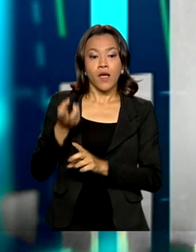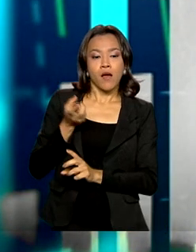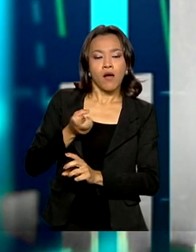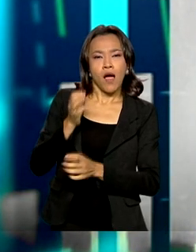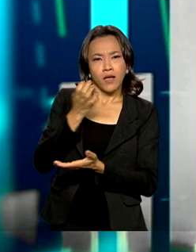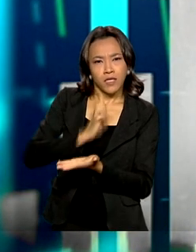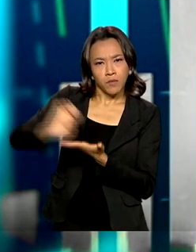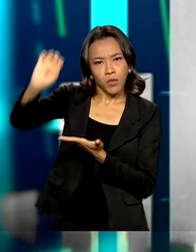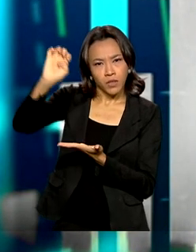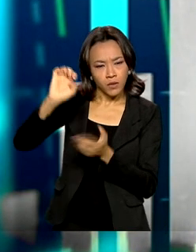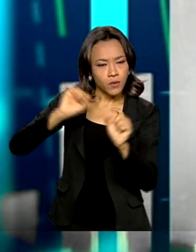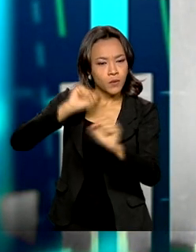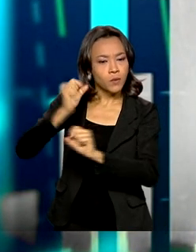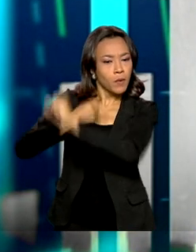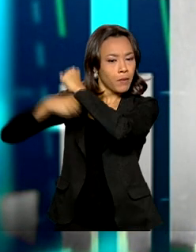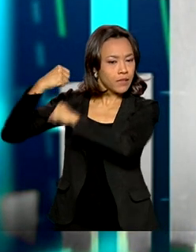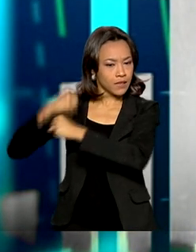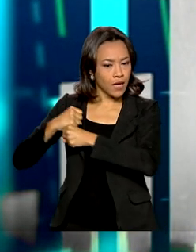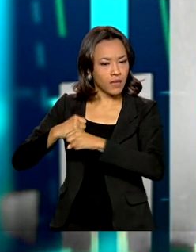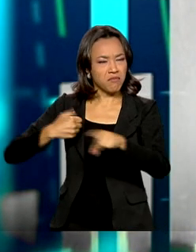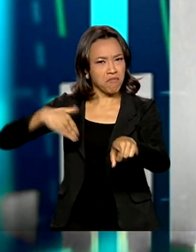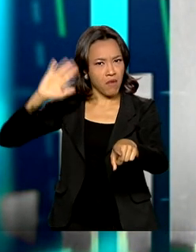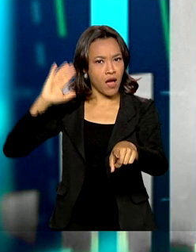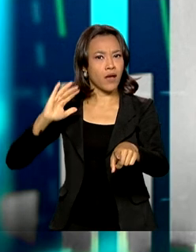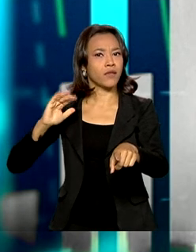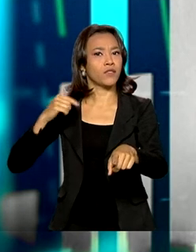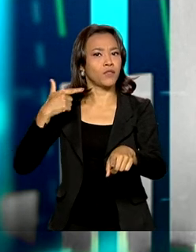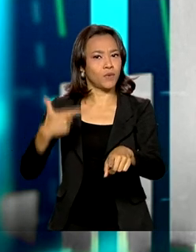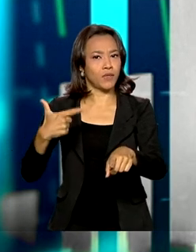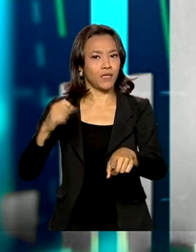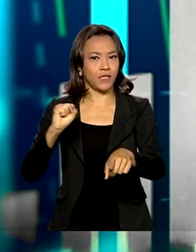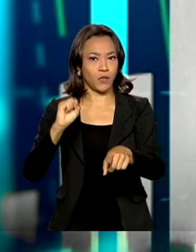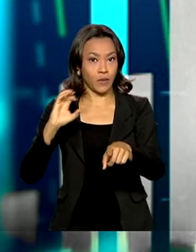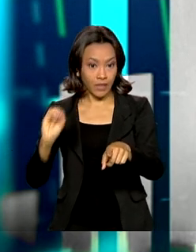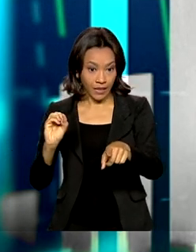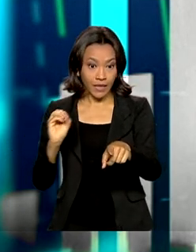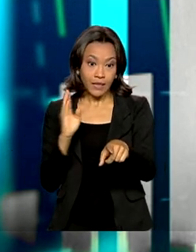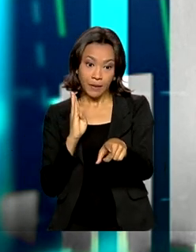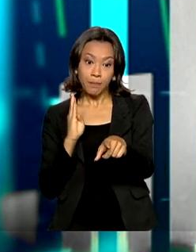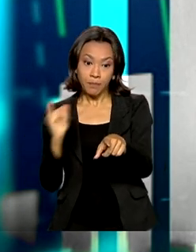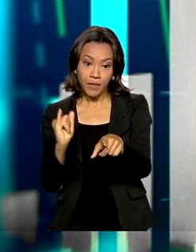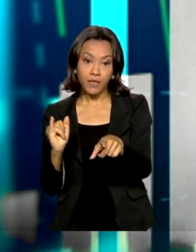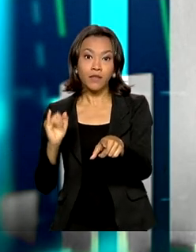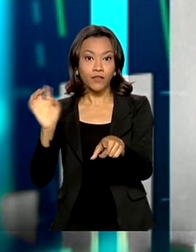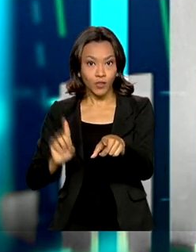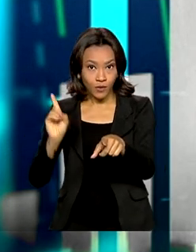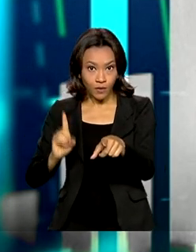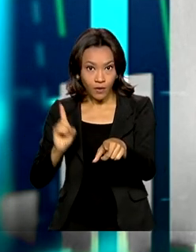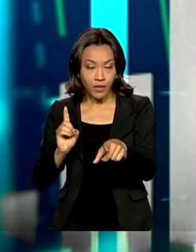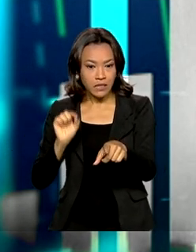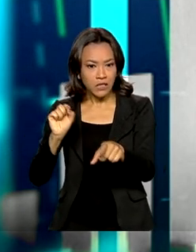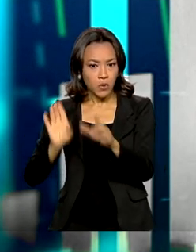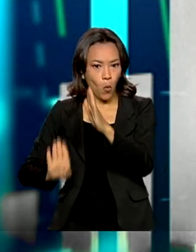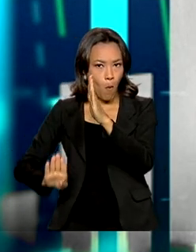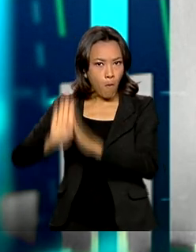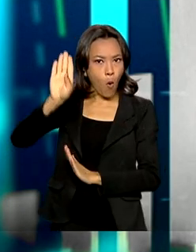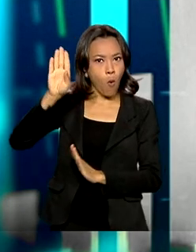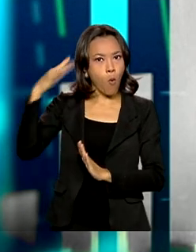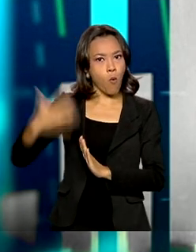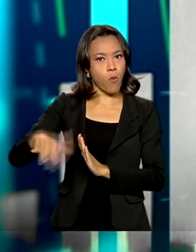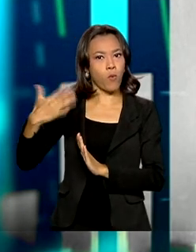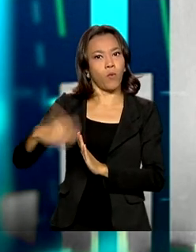chegaram, no ano passado, a mais de 280 bilhões de dólares, o que é um recorde,